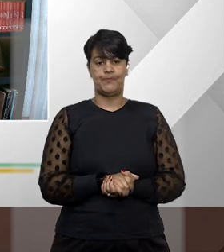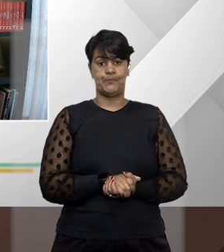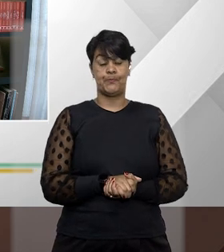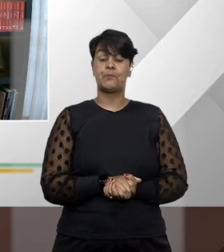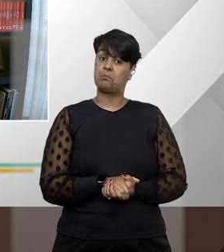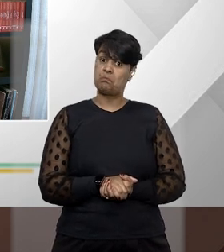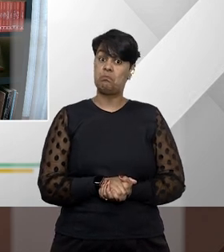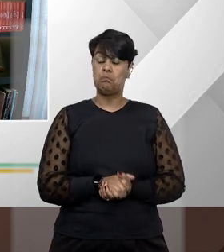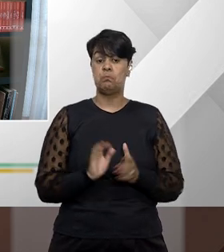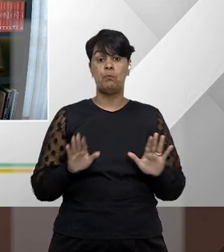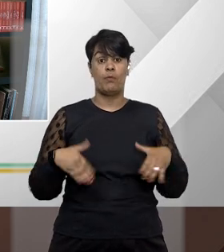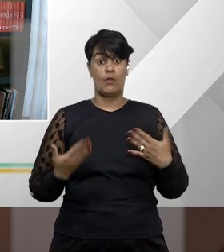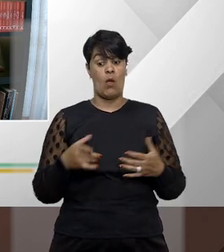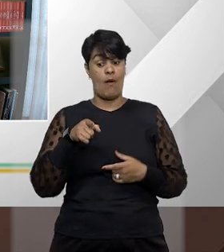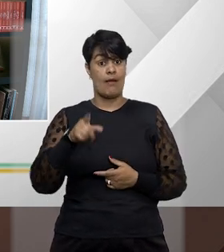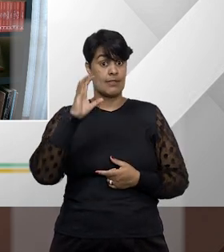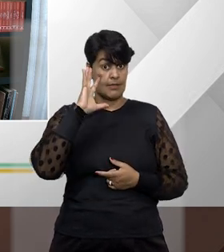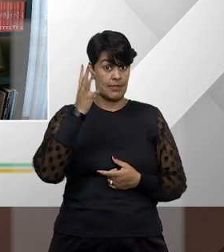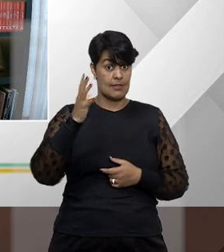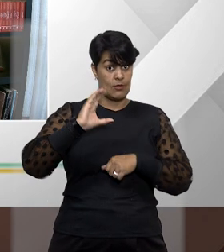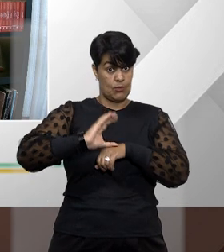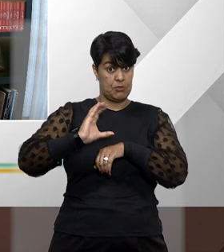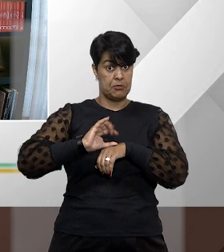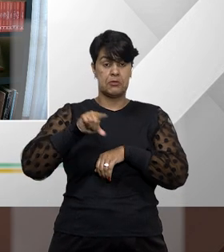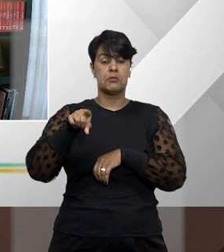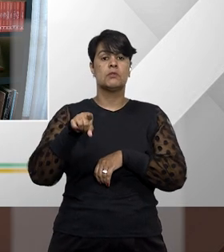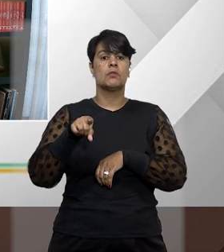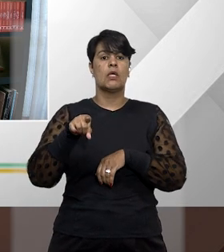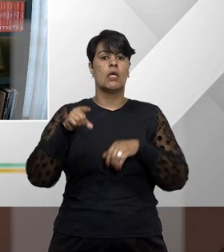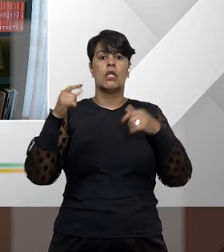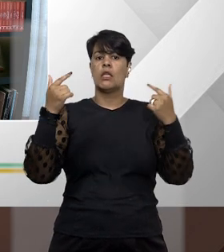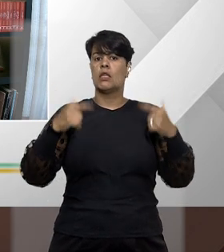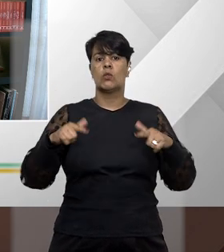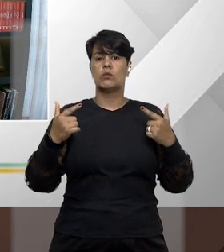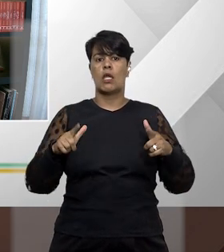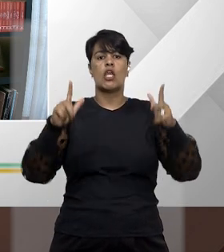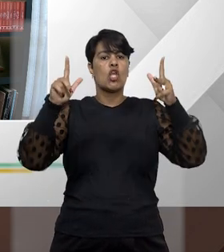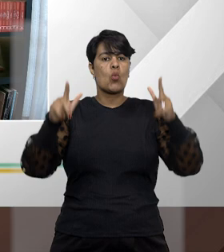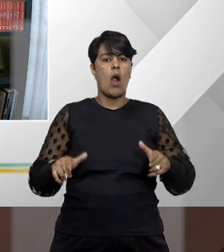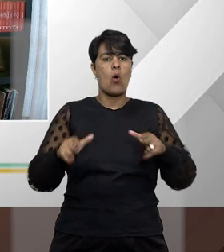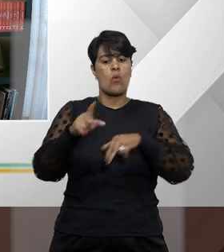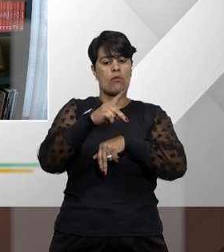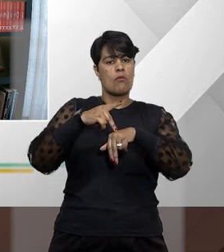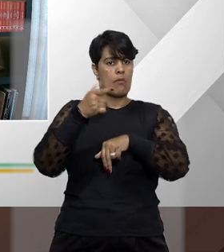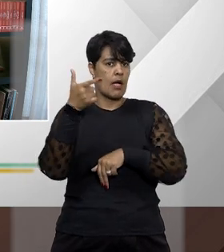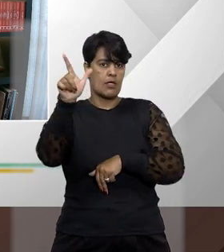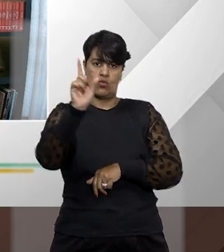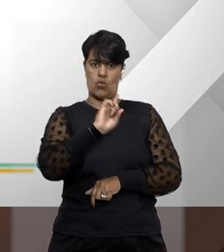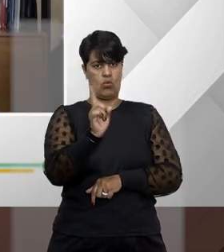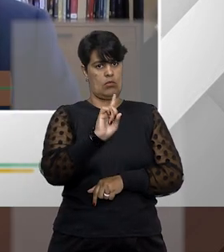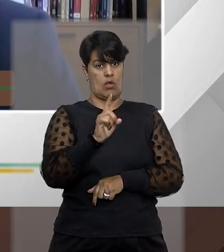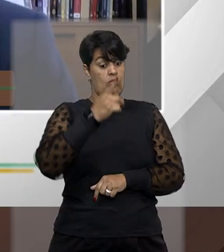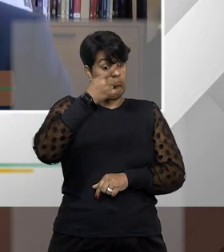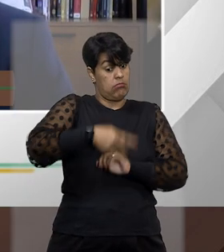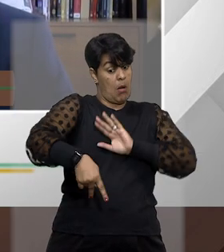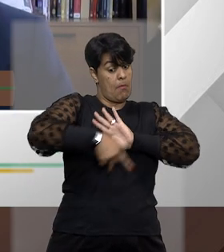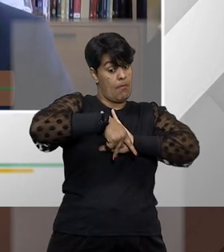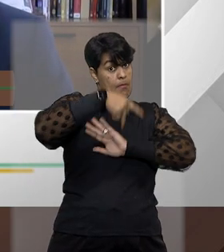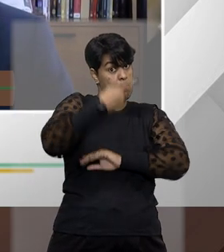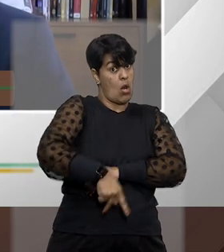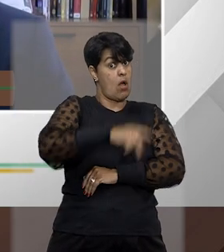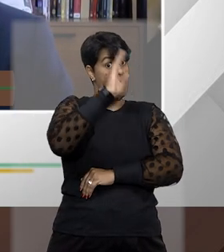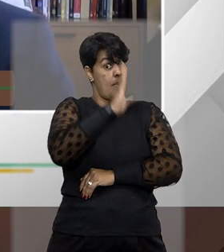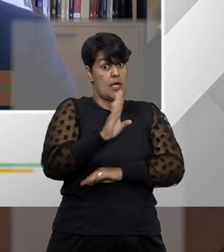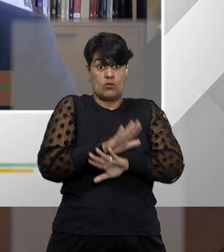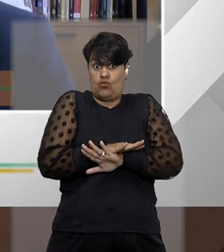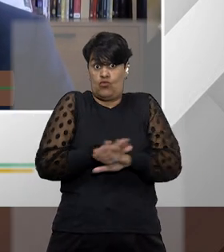Então, esse remédio constitucional não encontra nenhum semelhante no direito estrangeiro. Ele realmente é uma criação brasileira